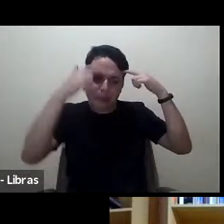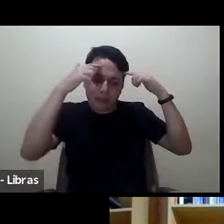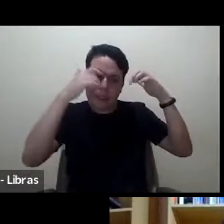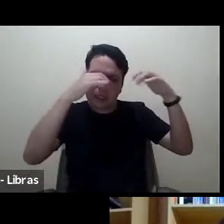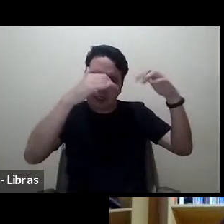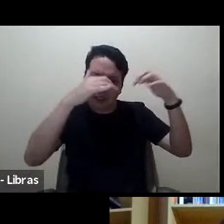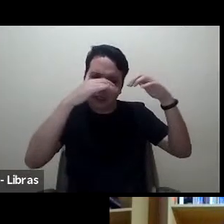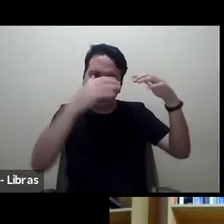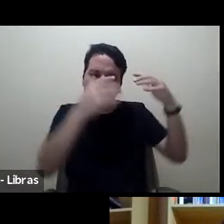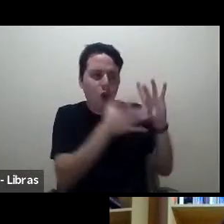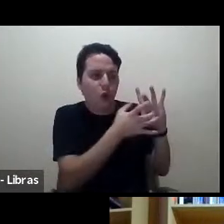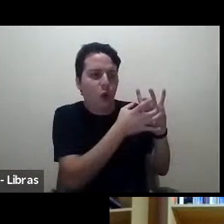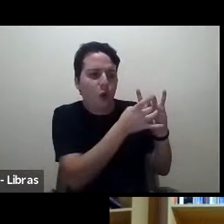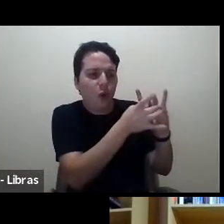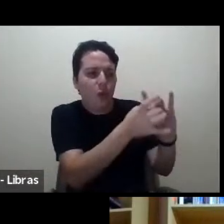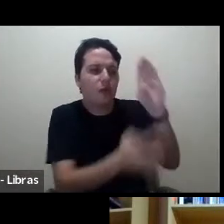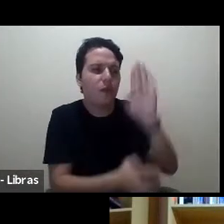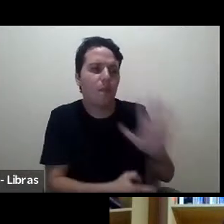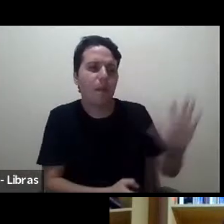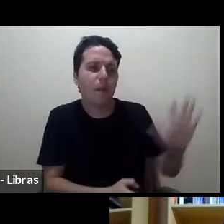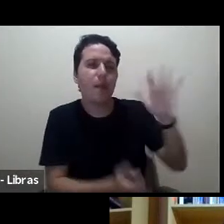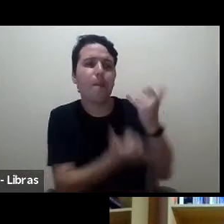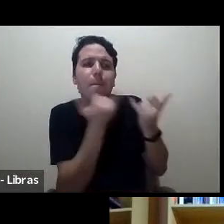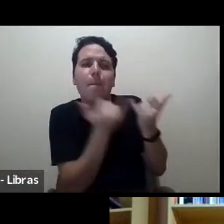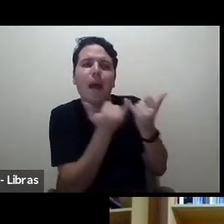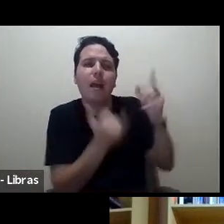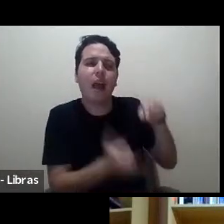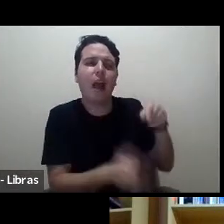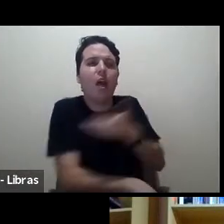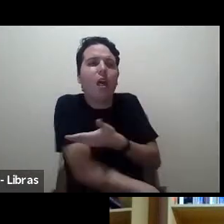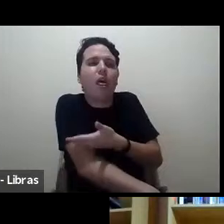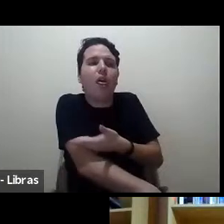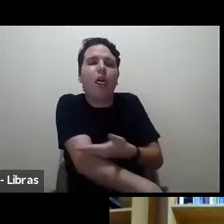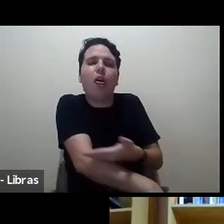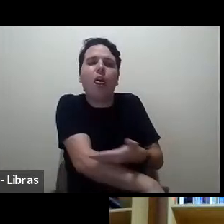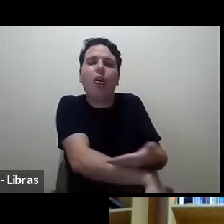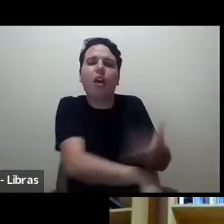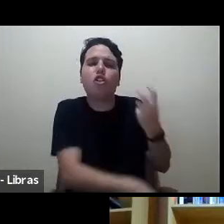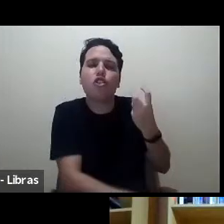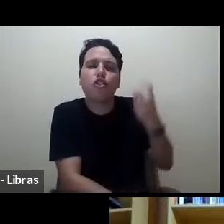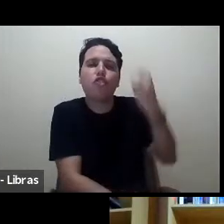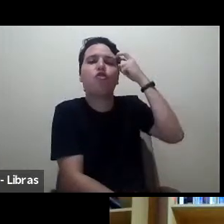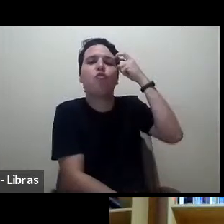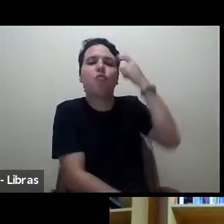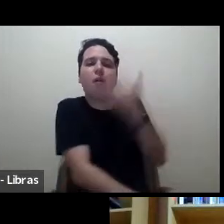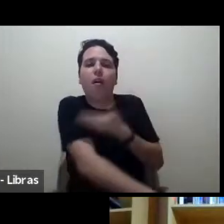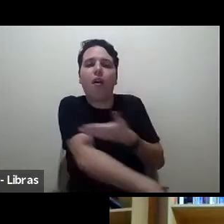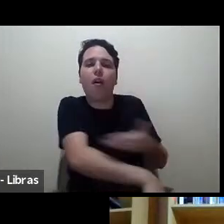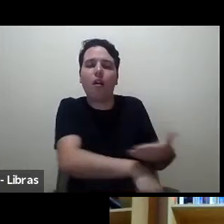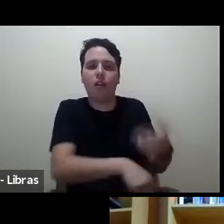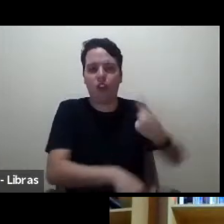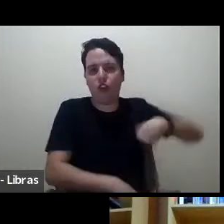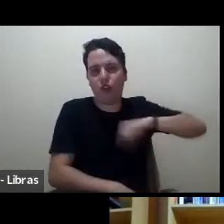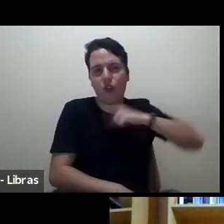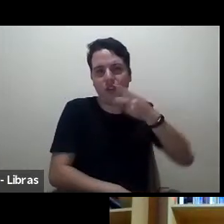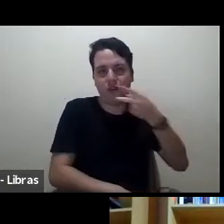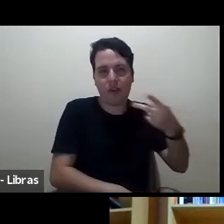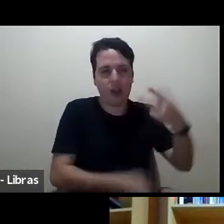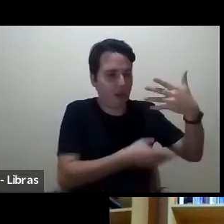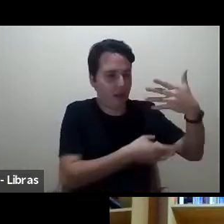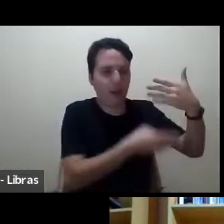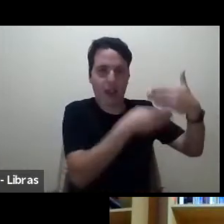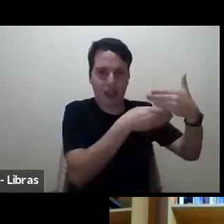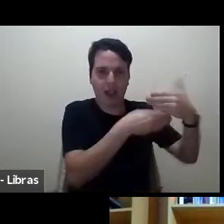cultura, eu acho, a gente está aqui falando do contexto das resenhas, e, óbvio, que não tem como falar de resenhas